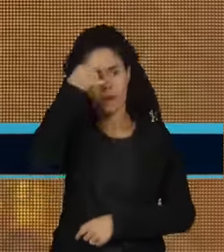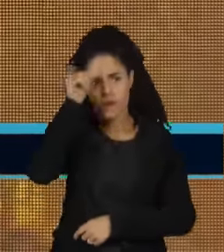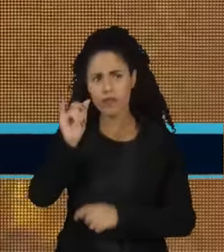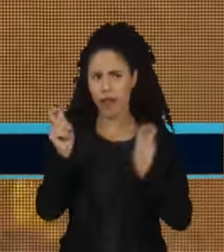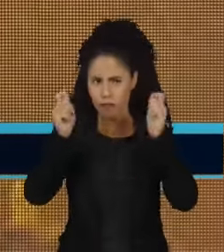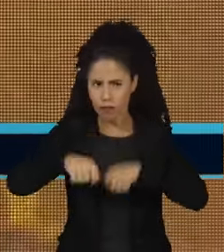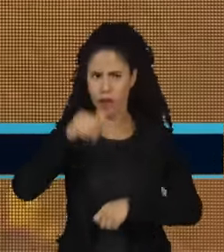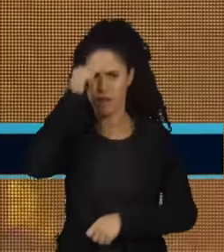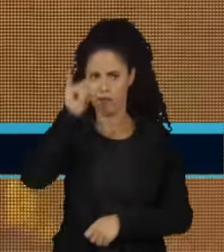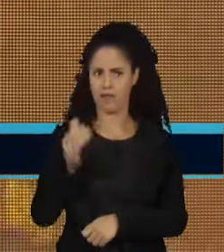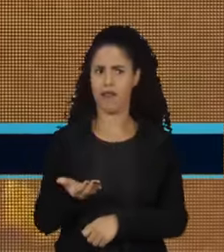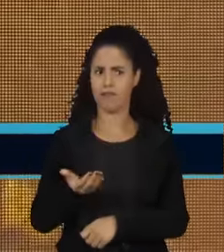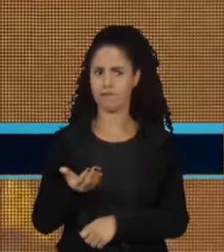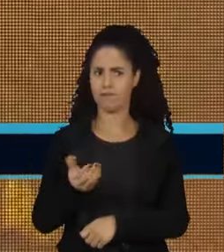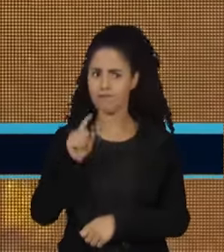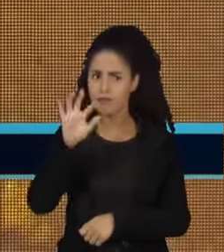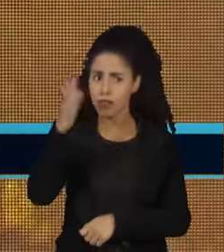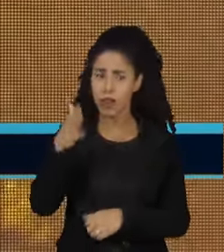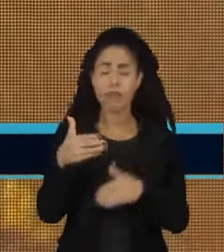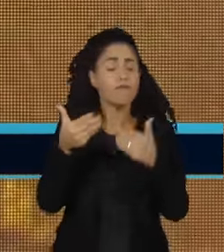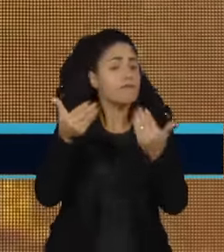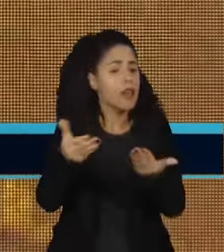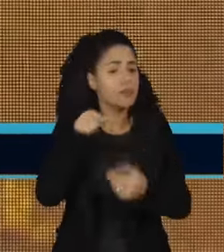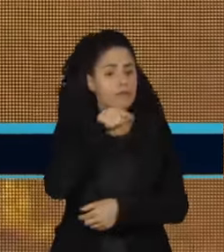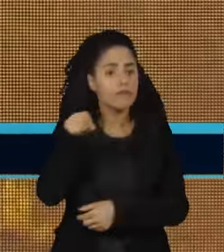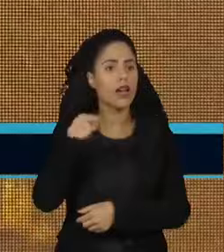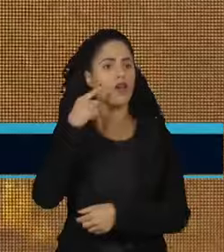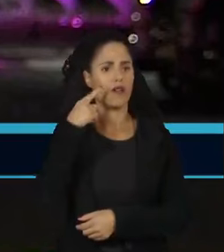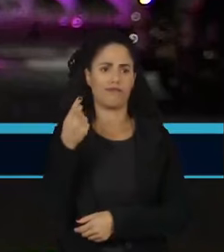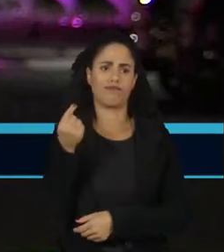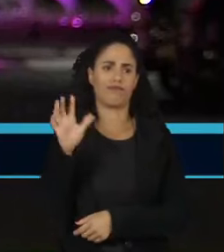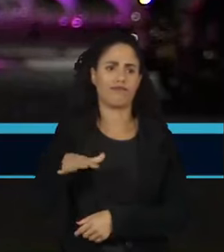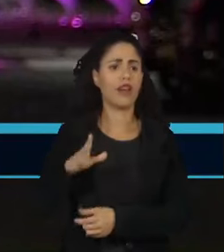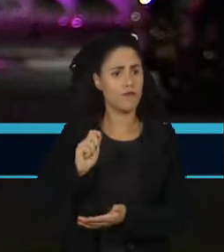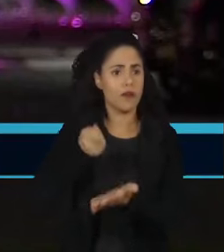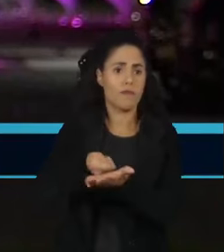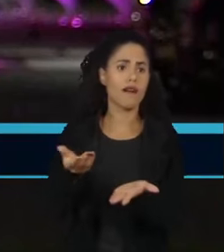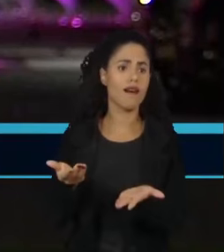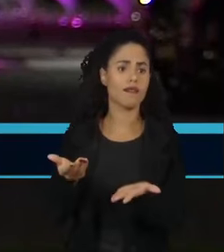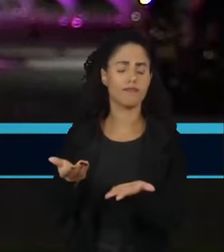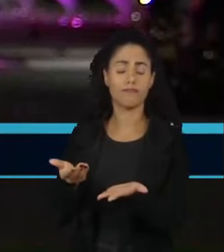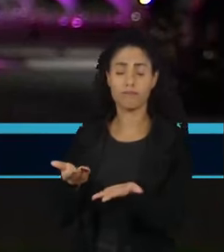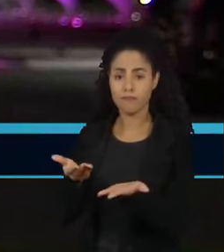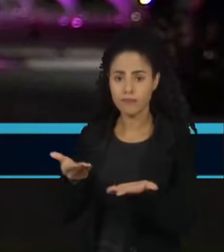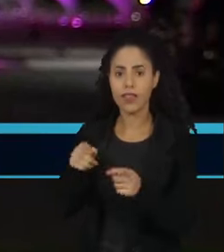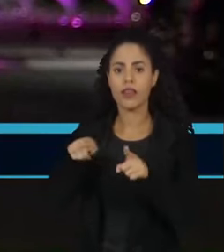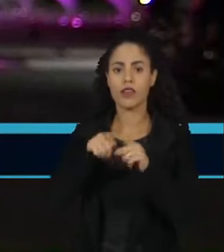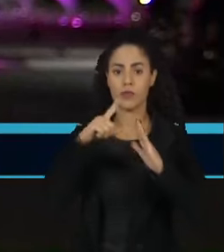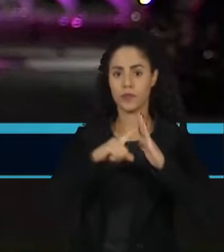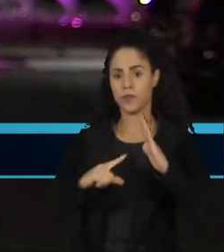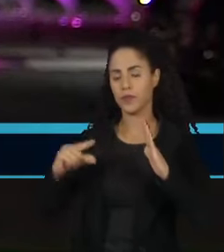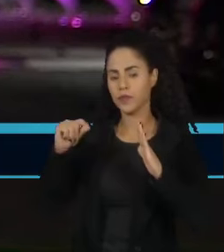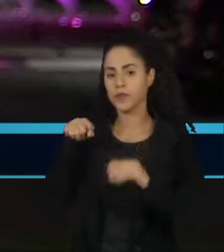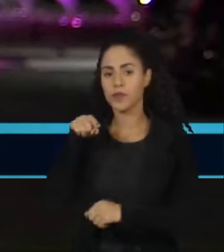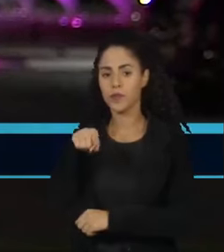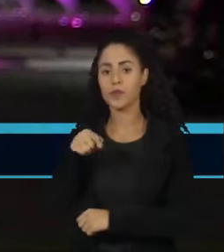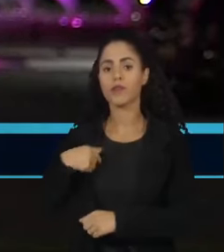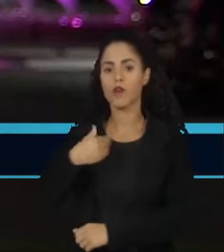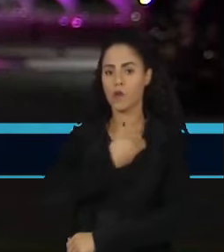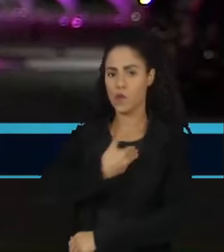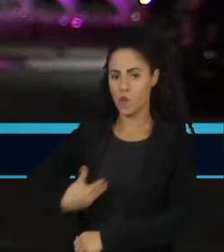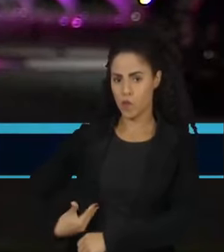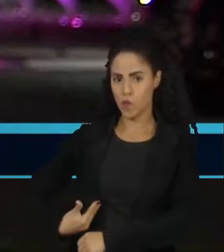o que aconteceu. Infinitamente mais barato. Durante o evento aqui no Palácio do Planalto, o